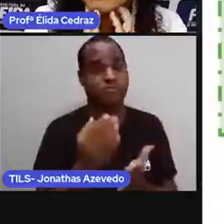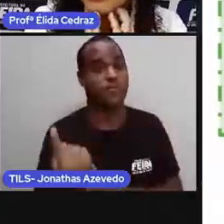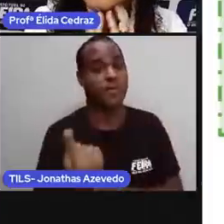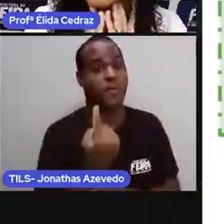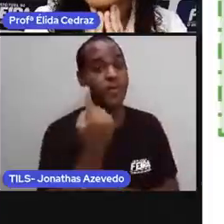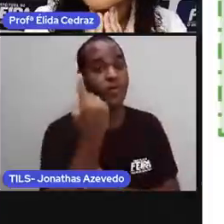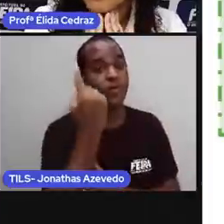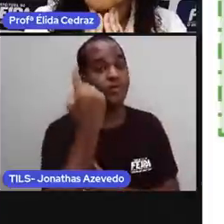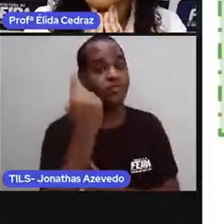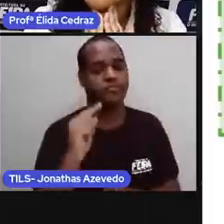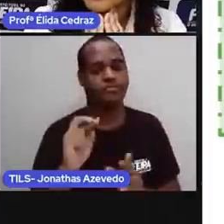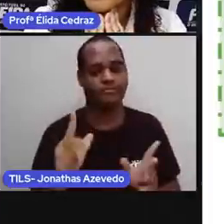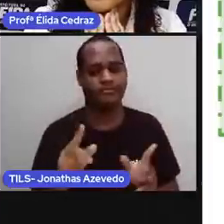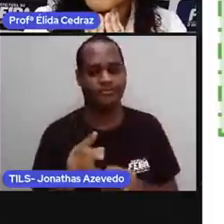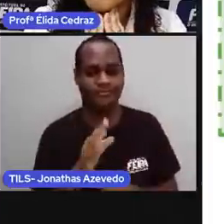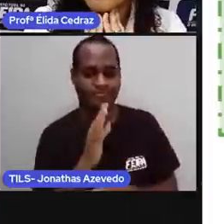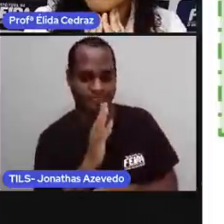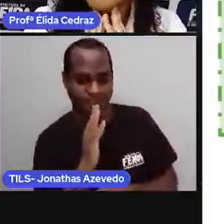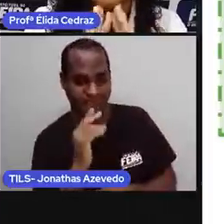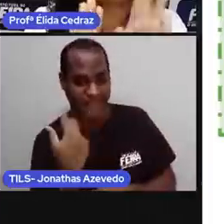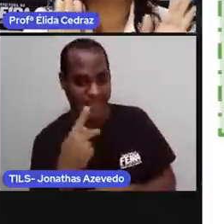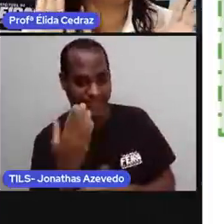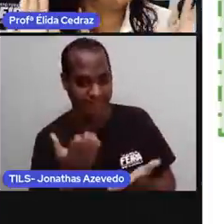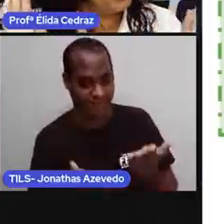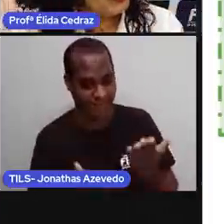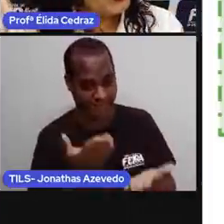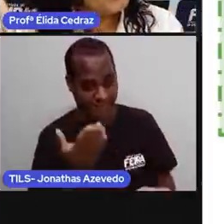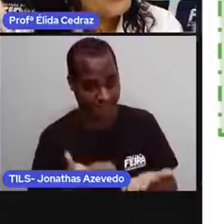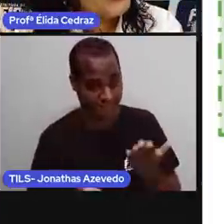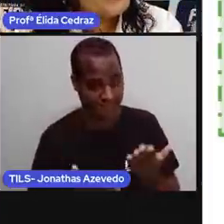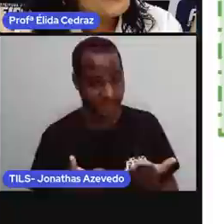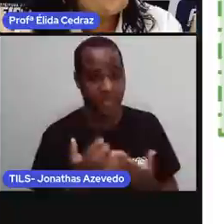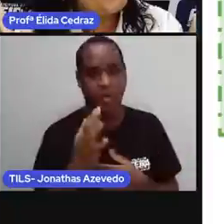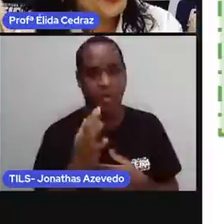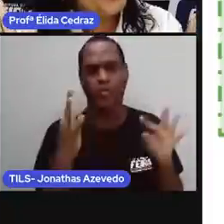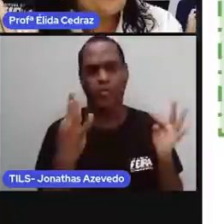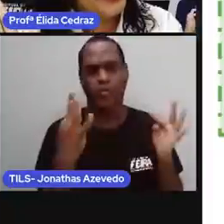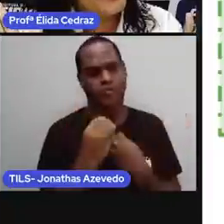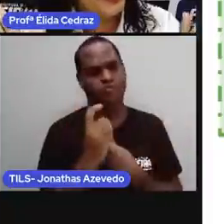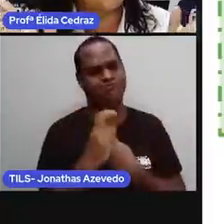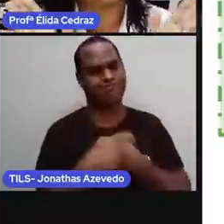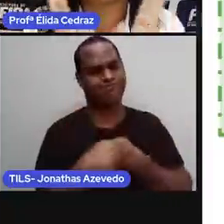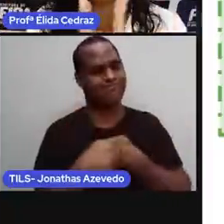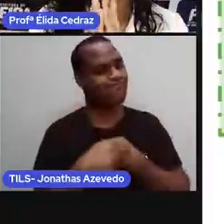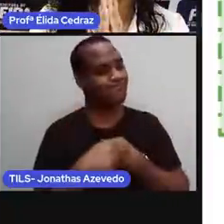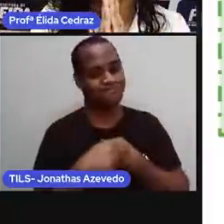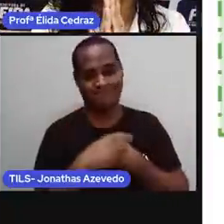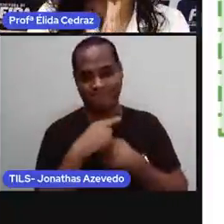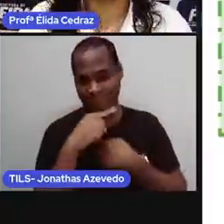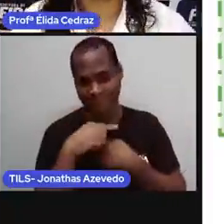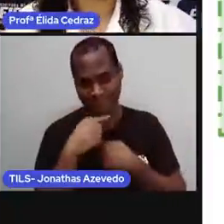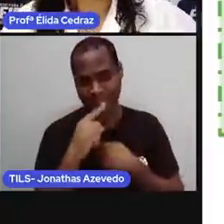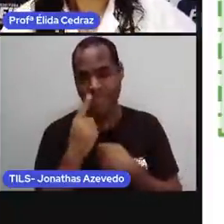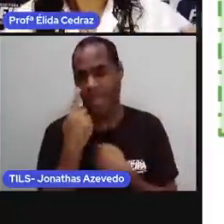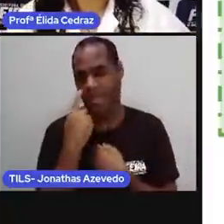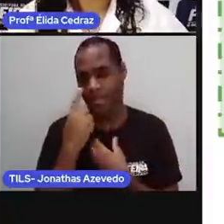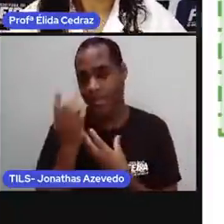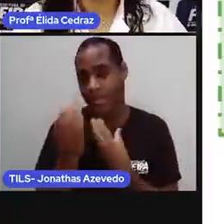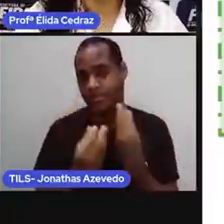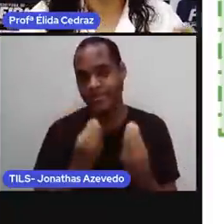Vamos conhecer o peso de cada animal? Não de todos, porque não dá tempo. Mas assim,